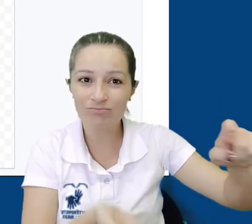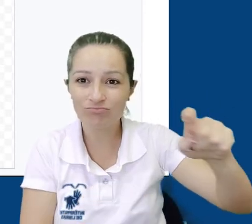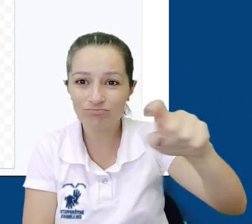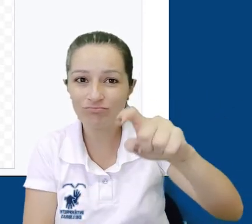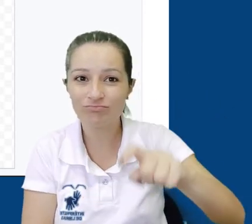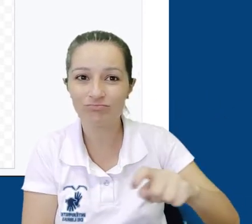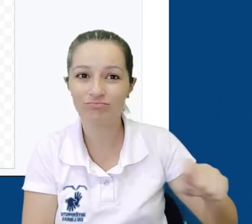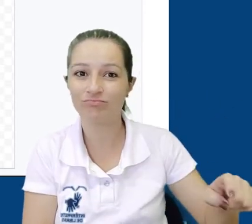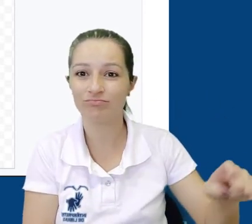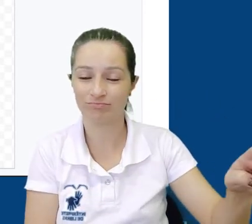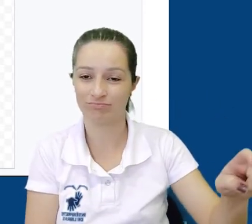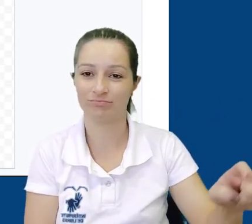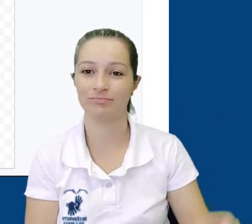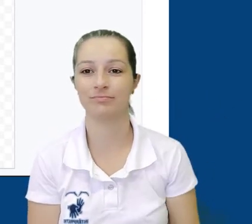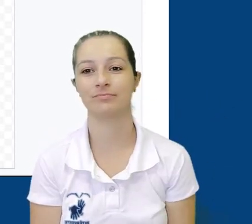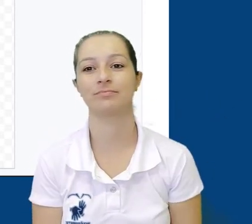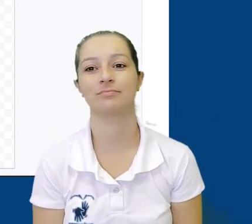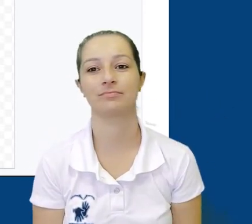e o ângulo.